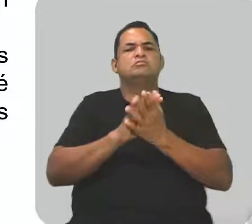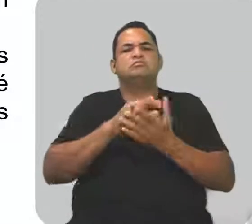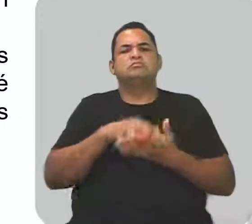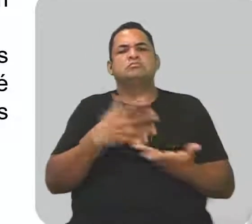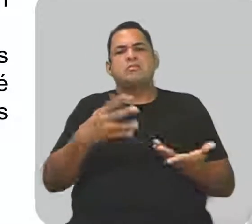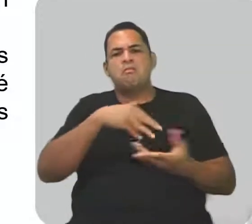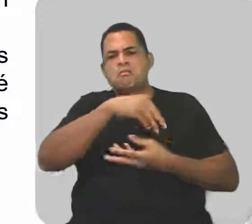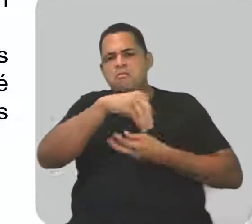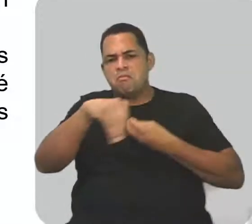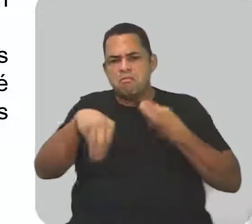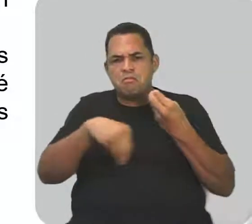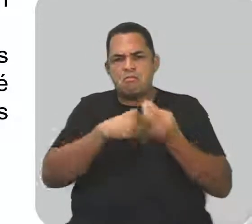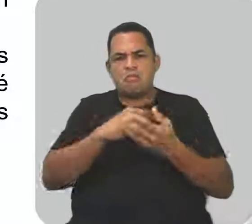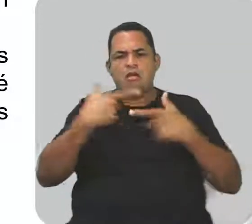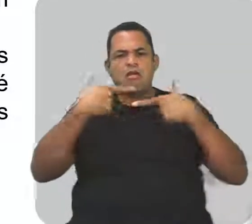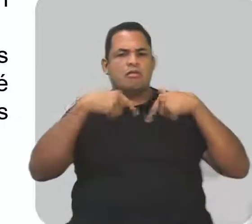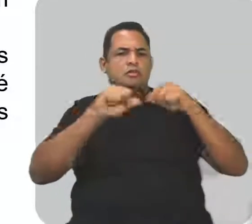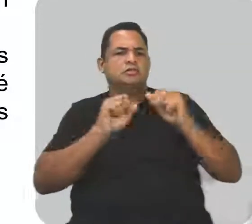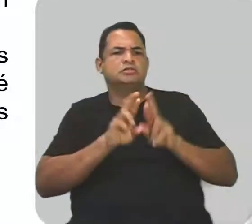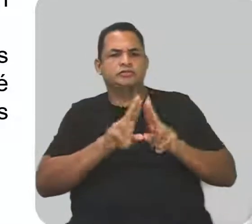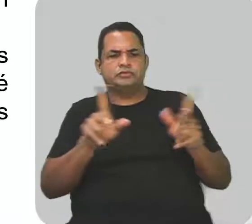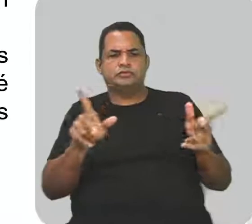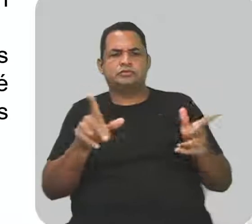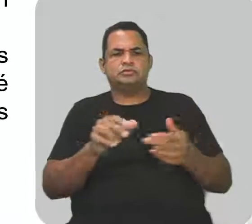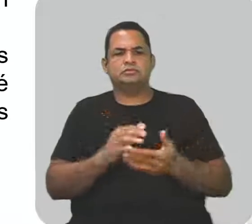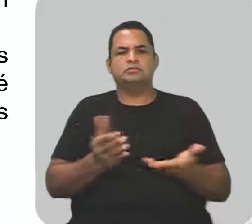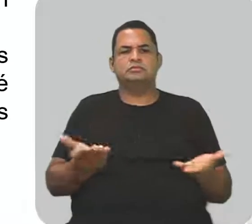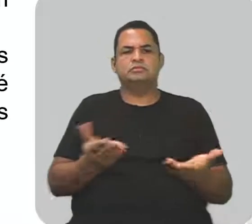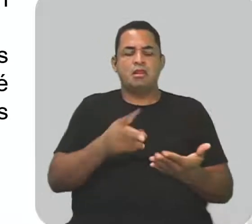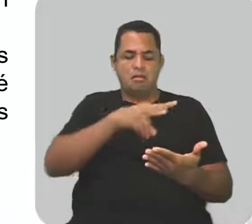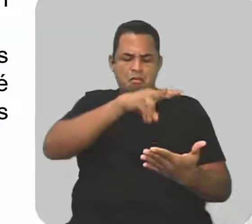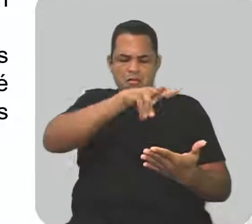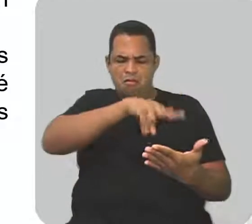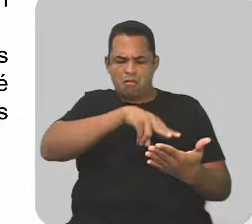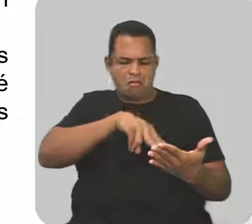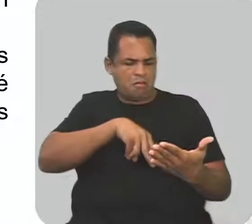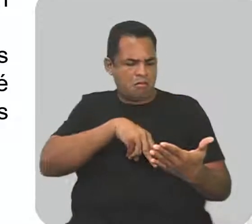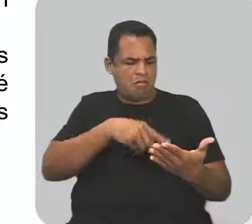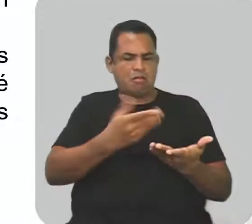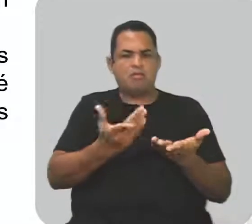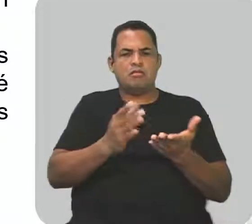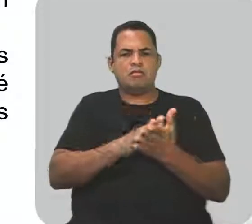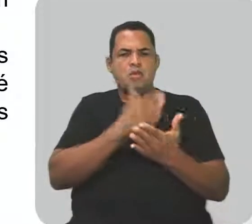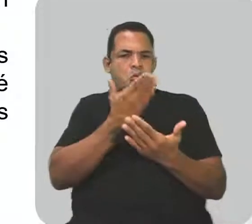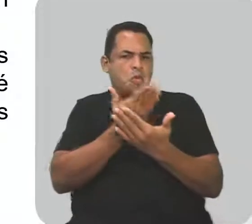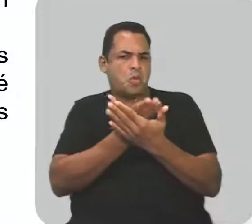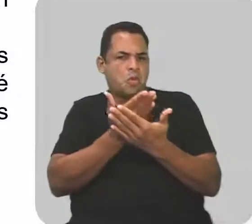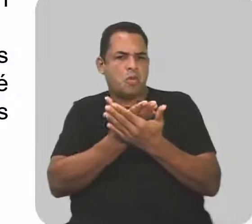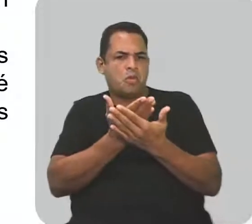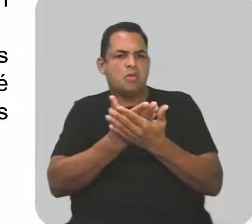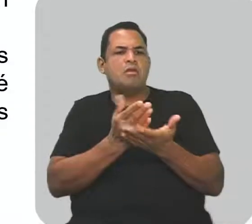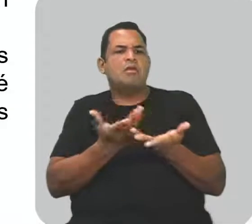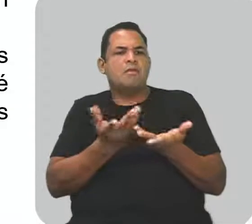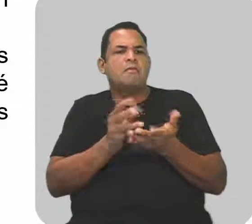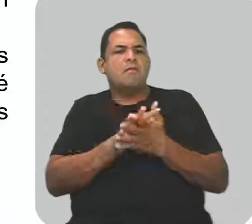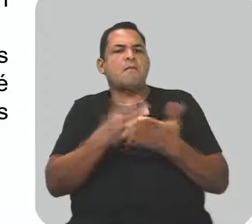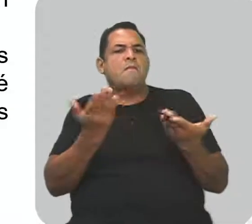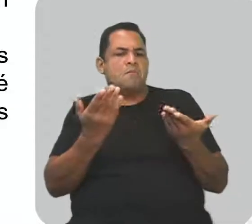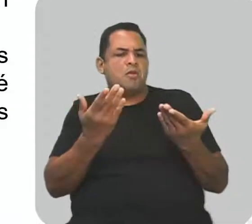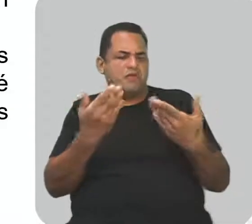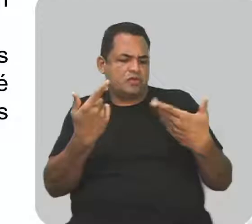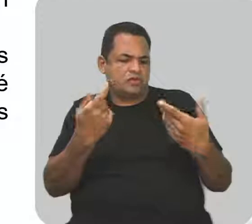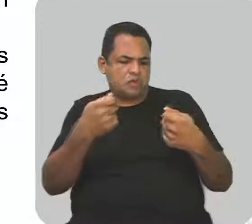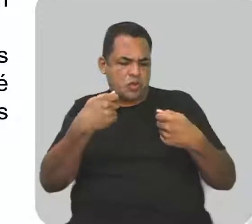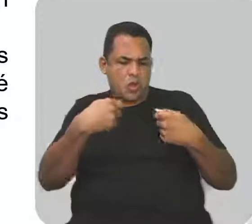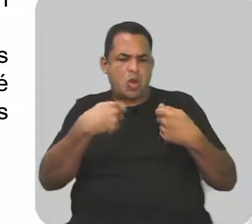diferenciadas, etc. A leitura voltada para o estudo é a mais cobrada pelos